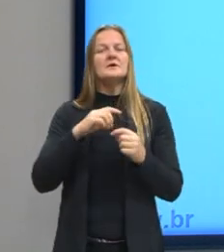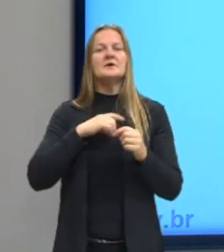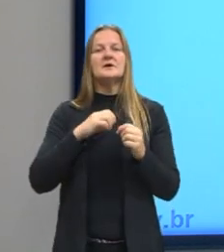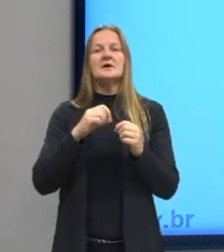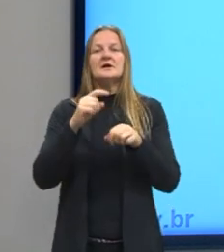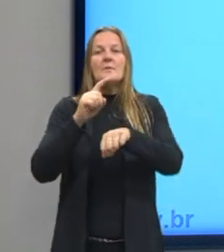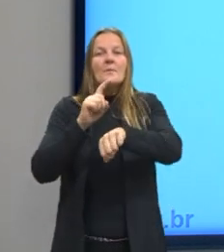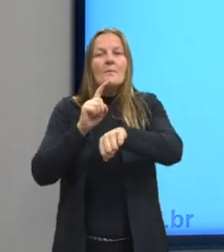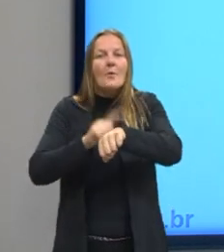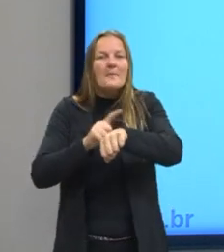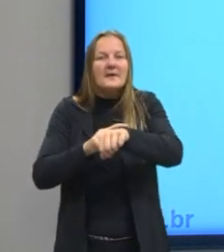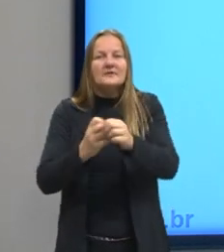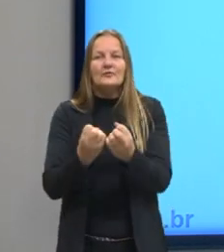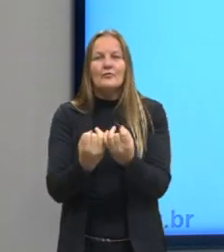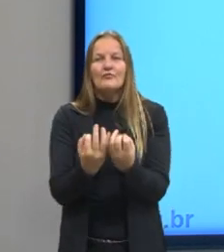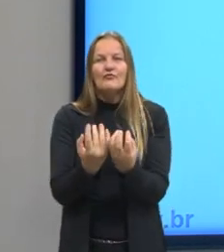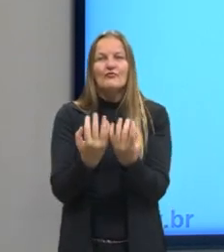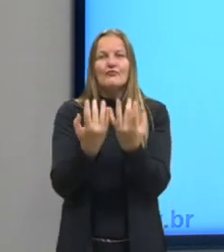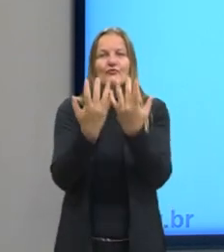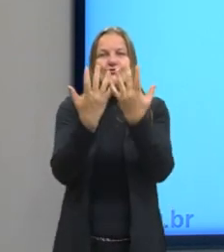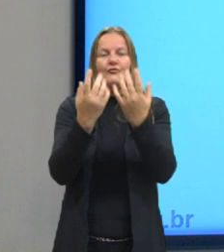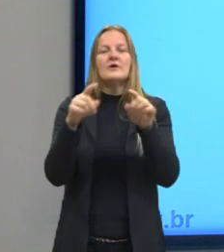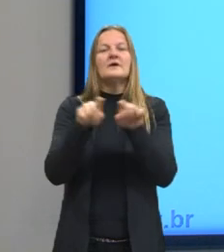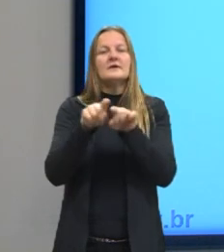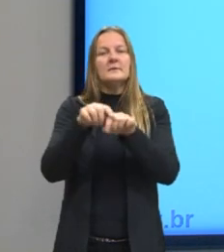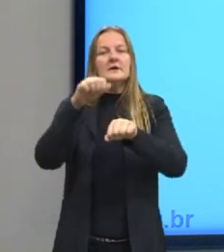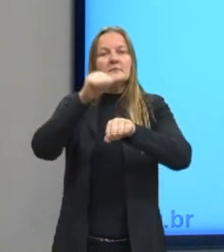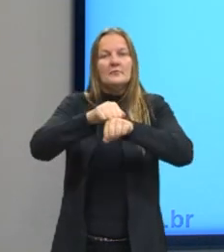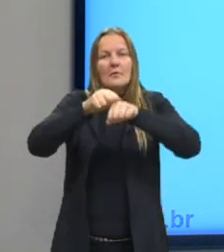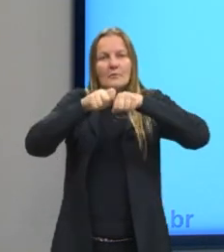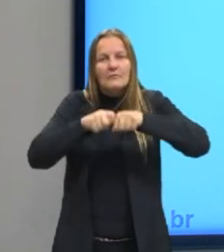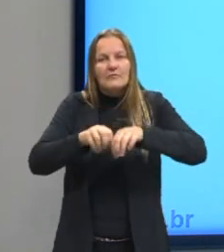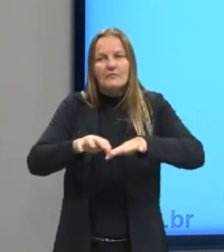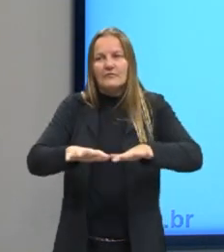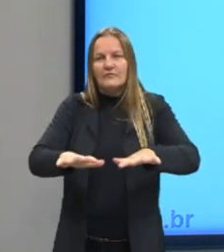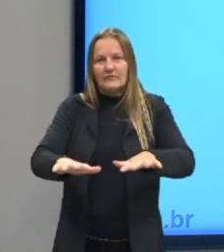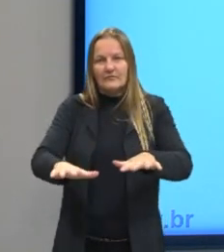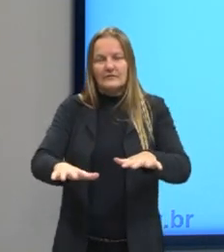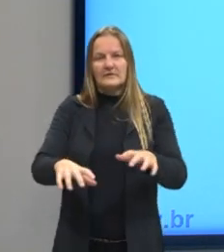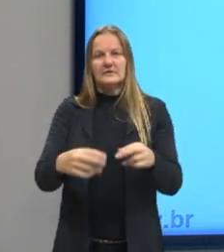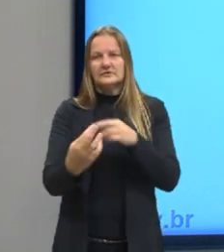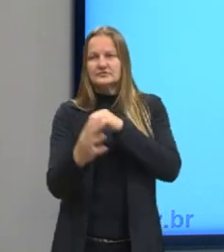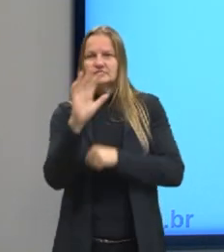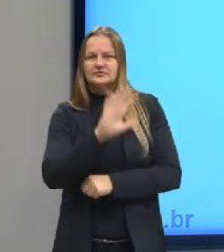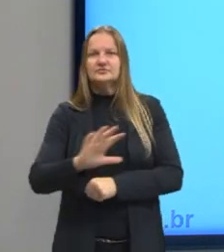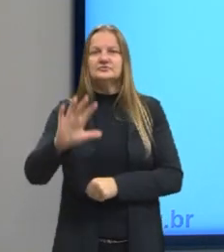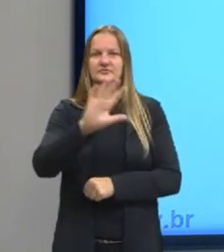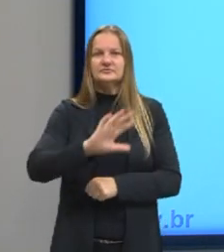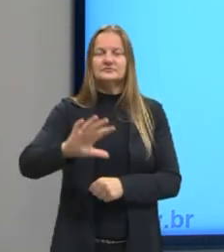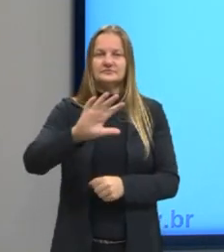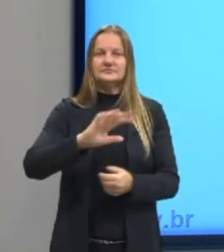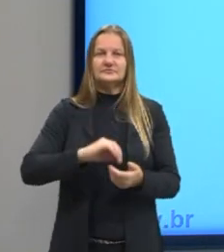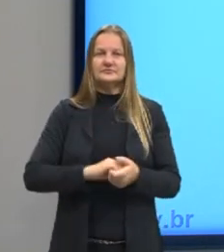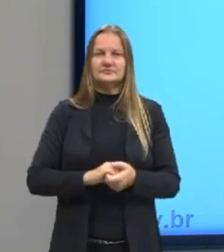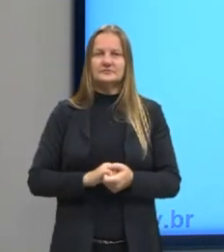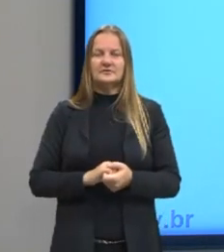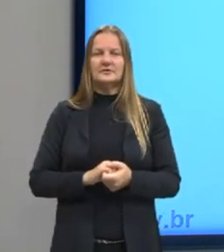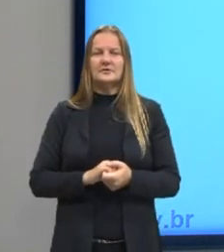ebulição, quanto no ponto de fusão das substâncias em geral. E também define